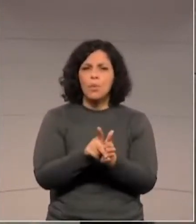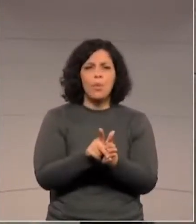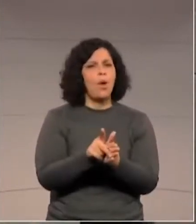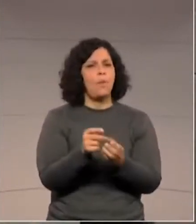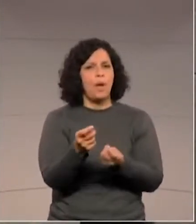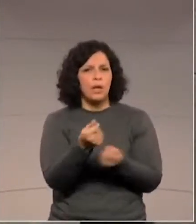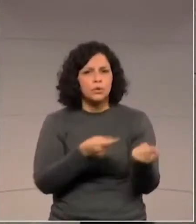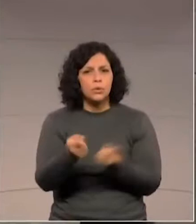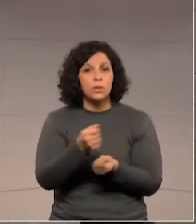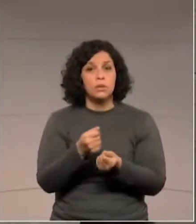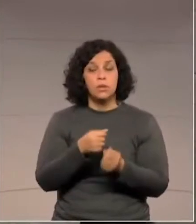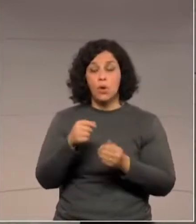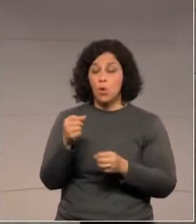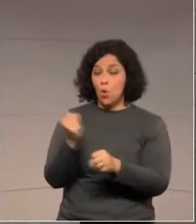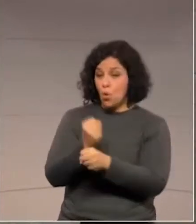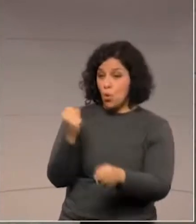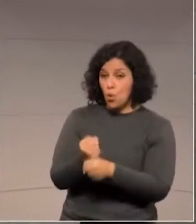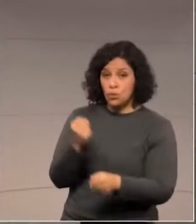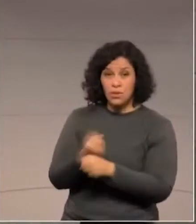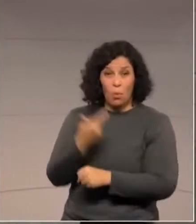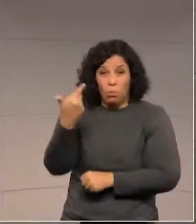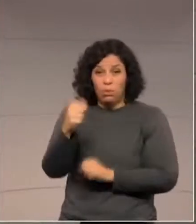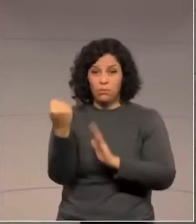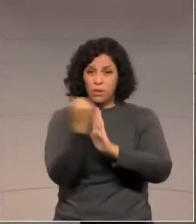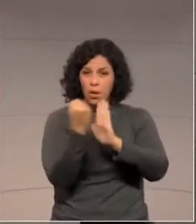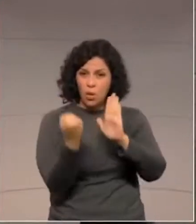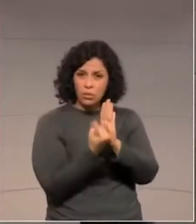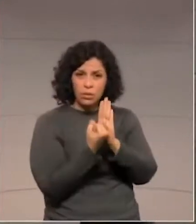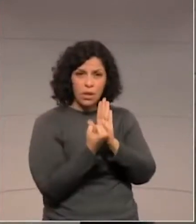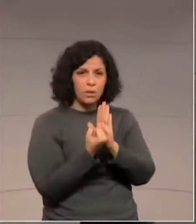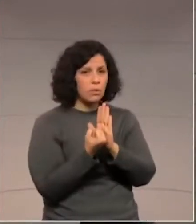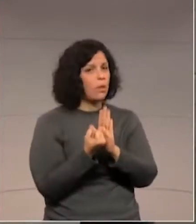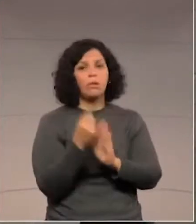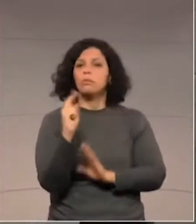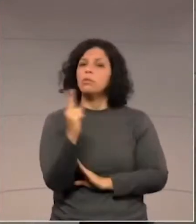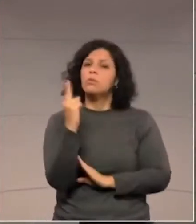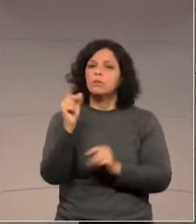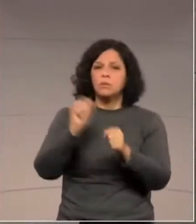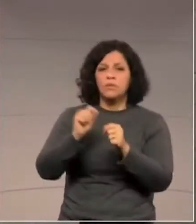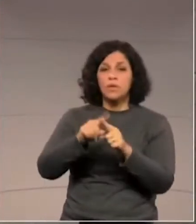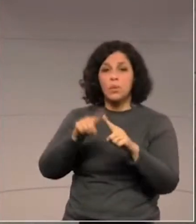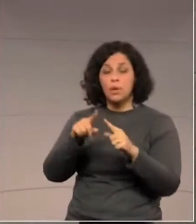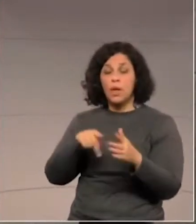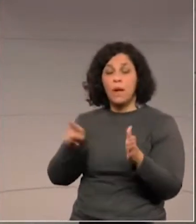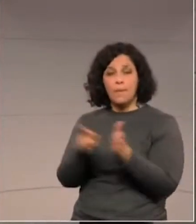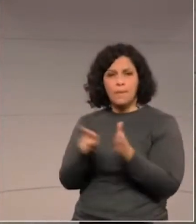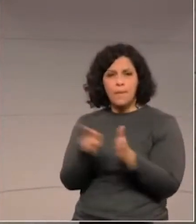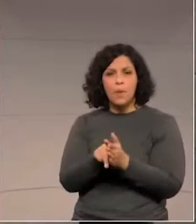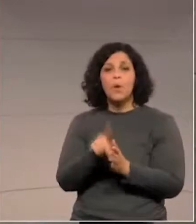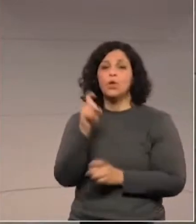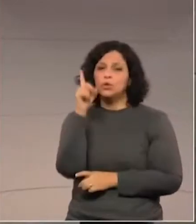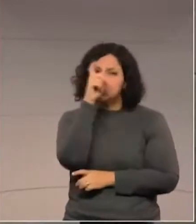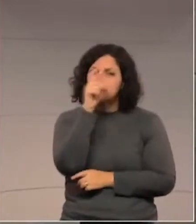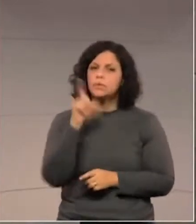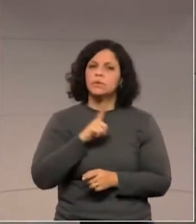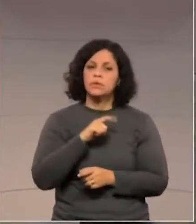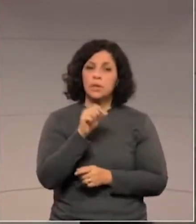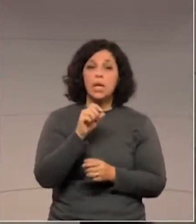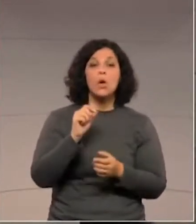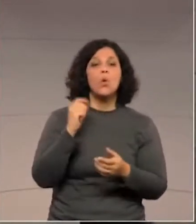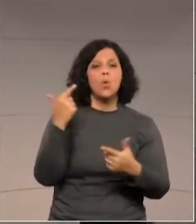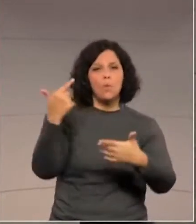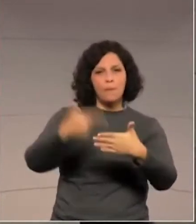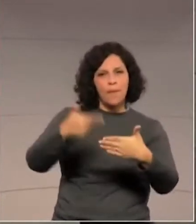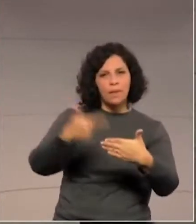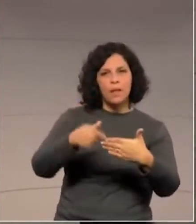previstas no contrato torna-se inviável por resultar em impacto significativo na tarifa